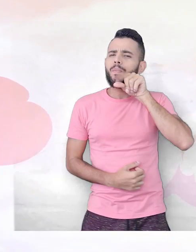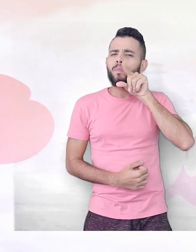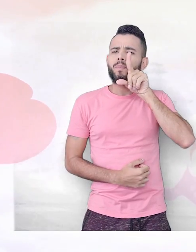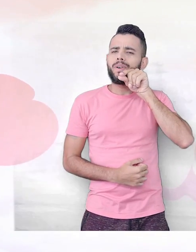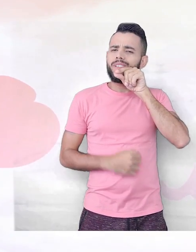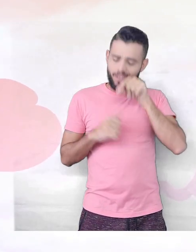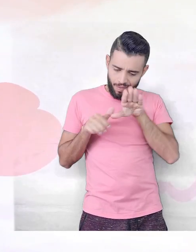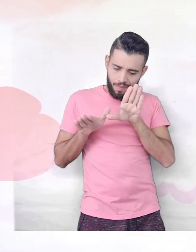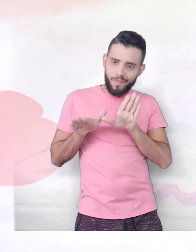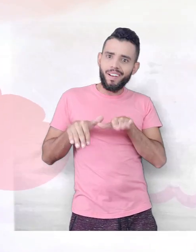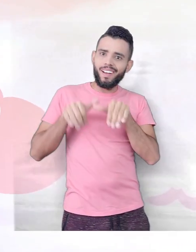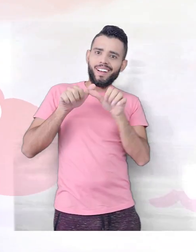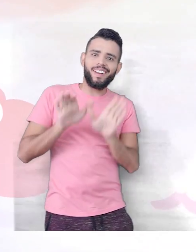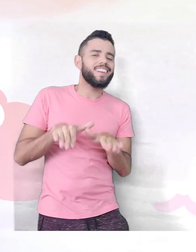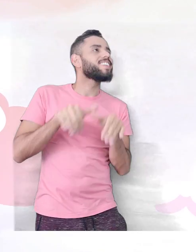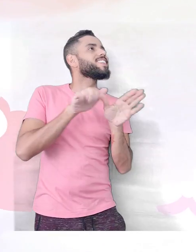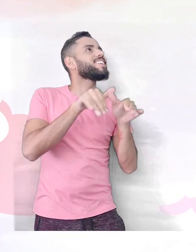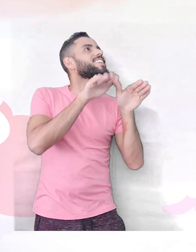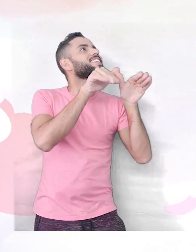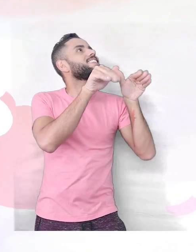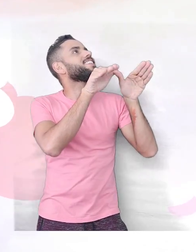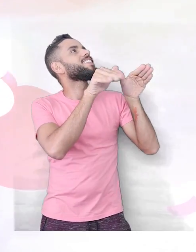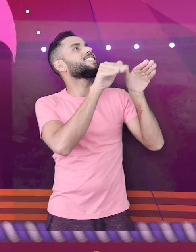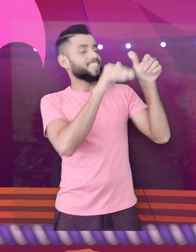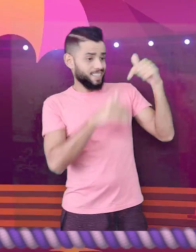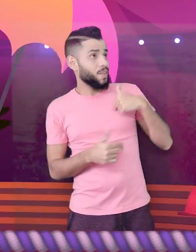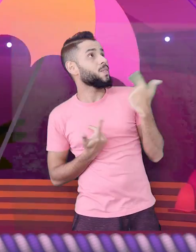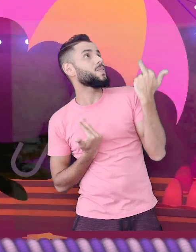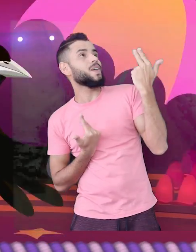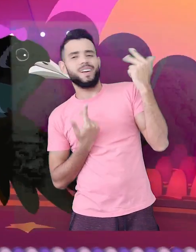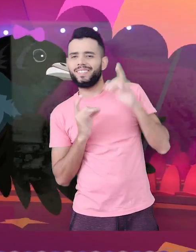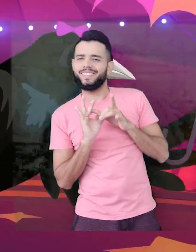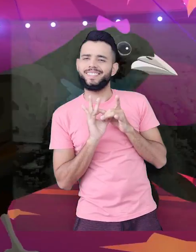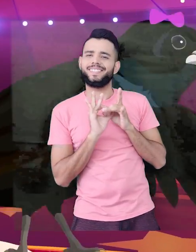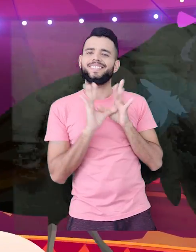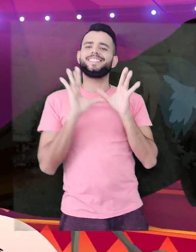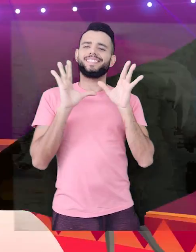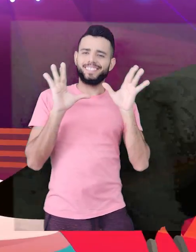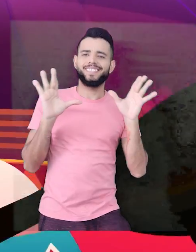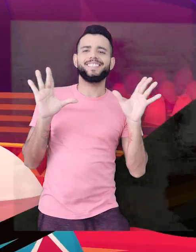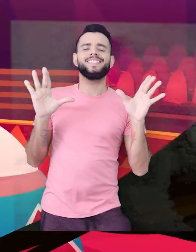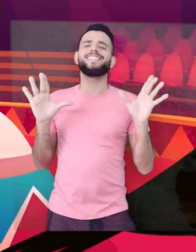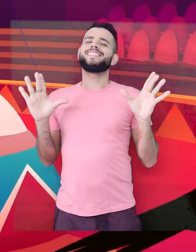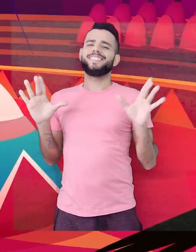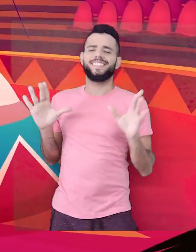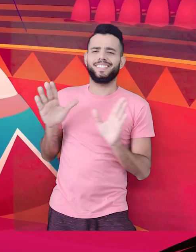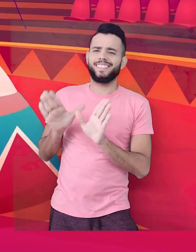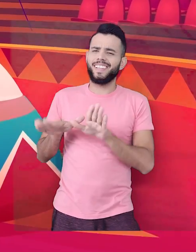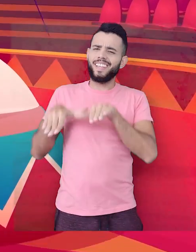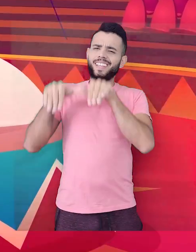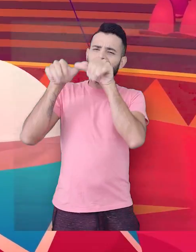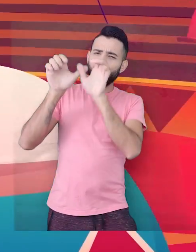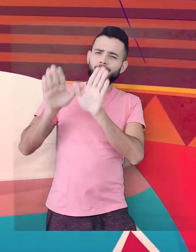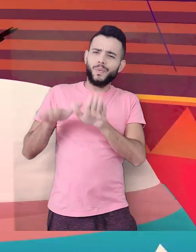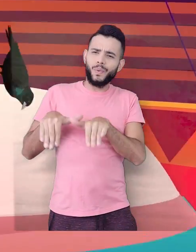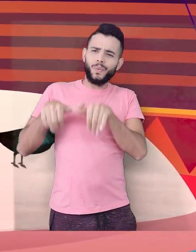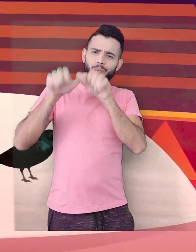Saltando vai saltar Fazendo acrobacias